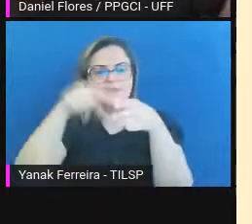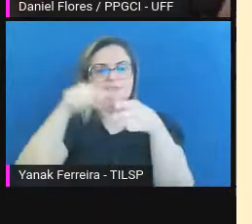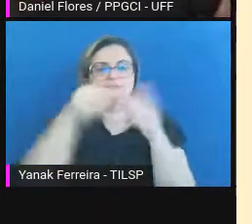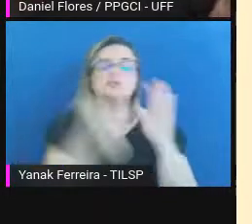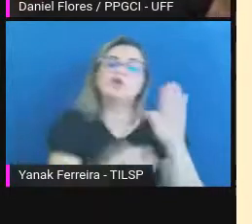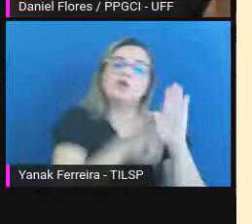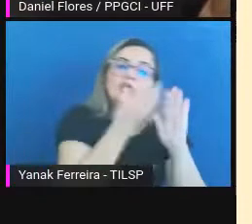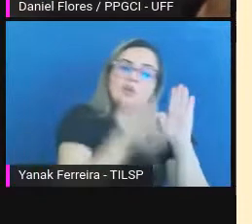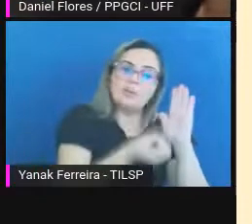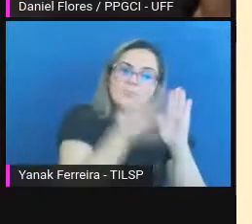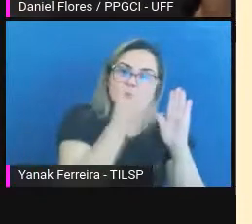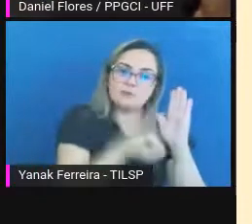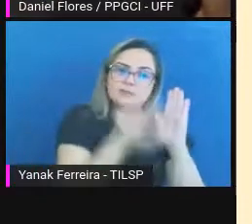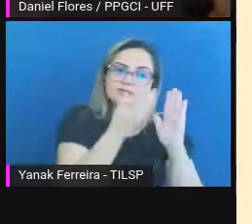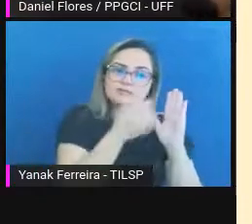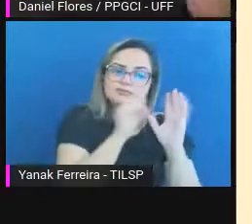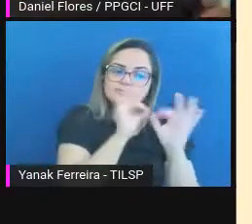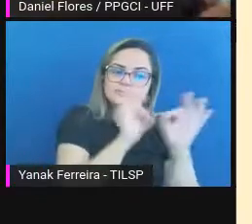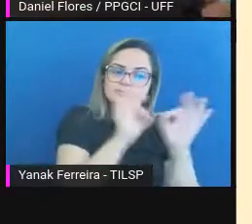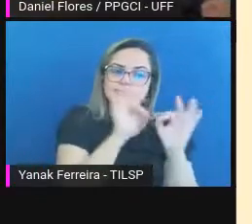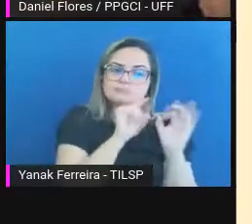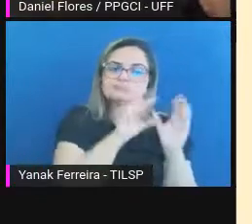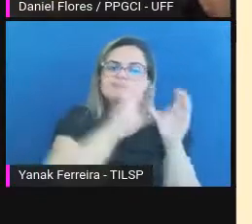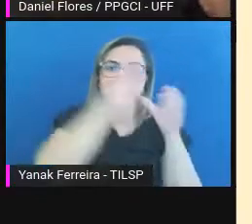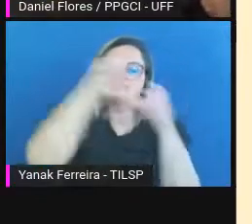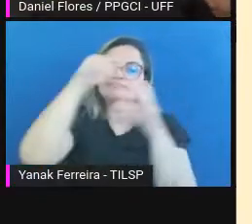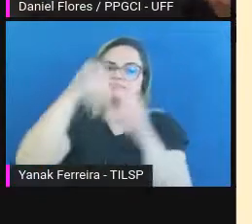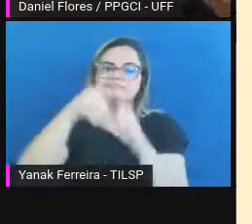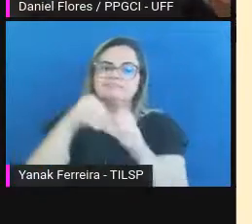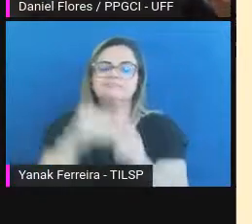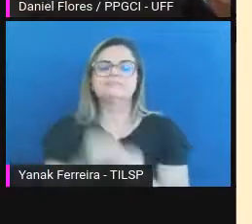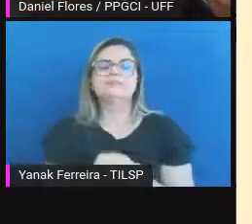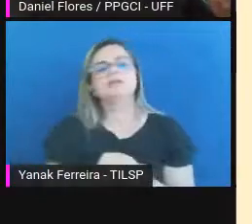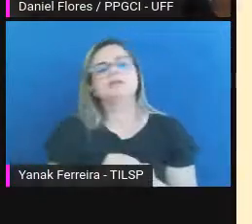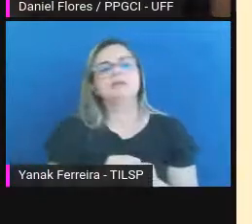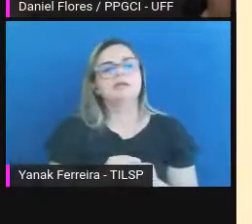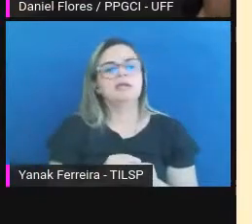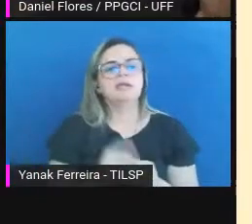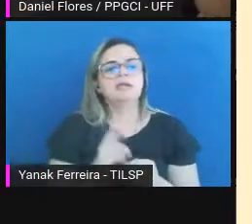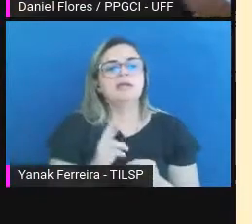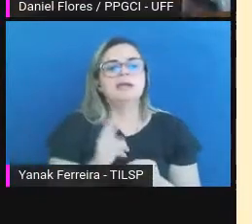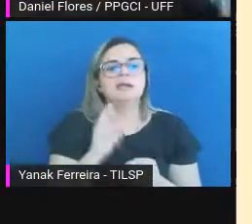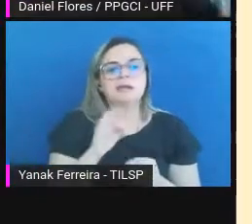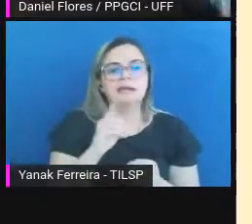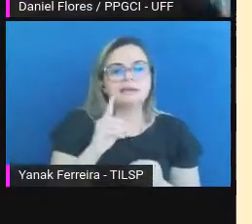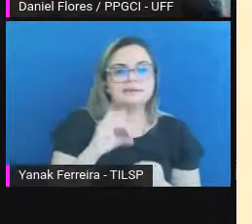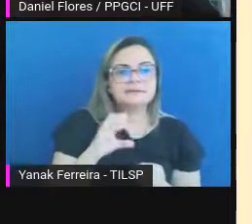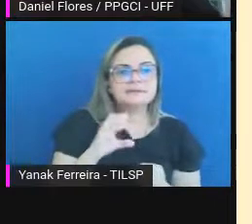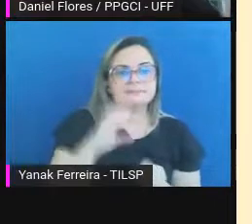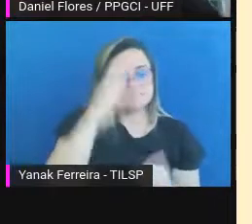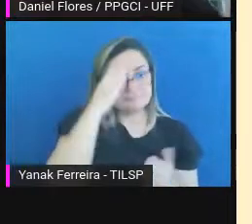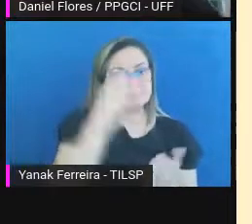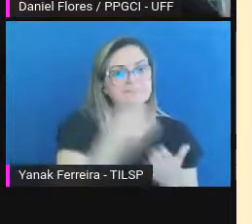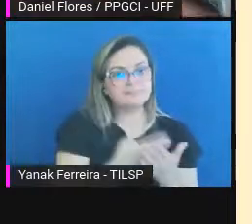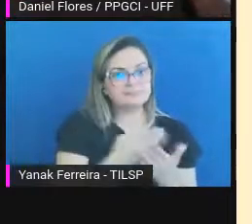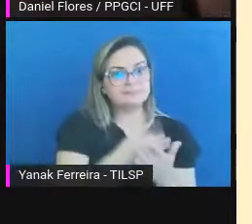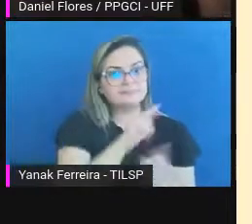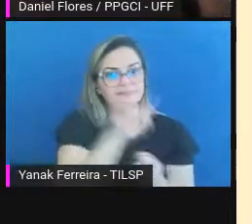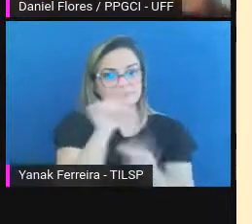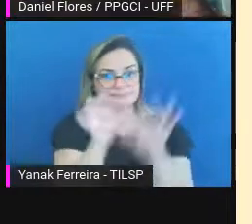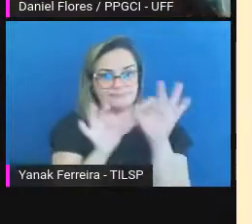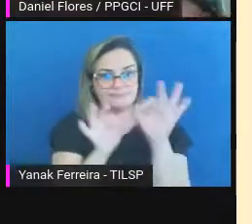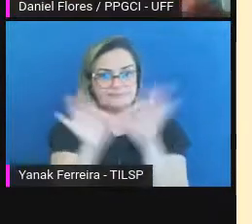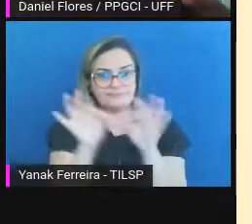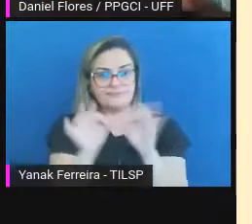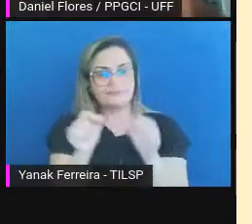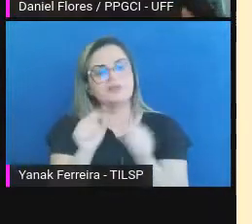CR que vai se interoperar com o RDC, o repositório digital confiável que vai arquivar um AIPE para